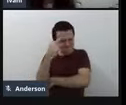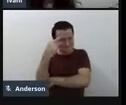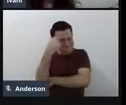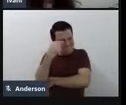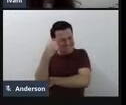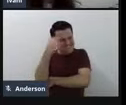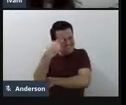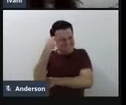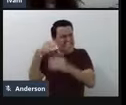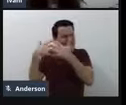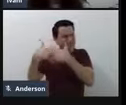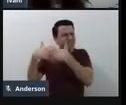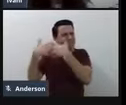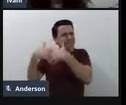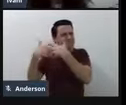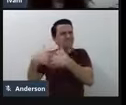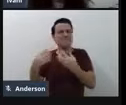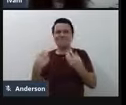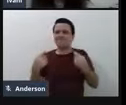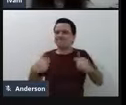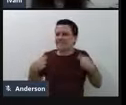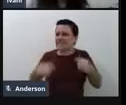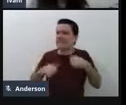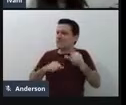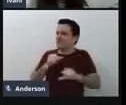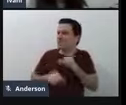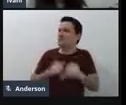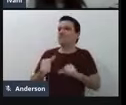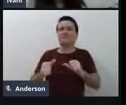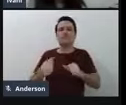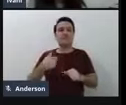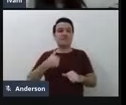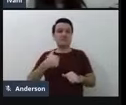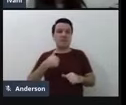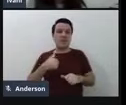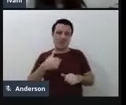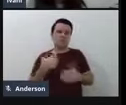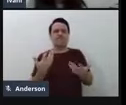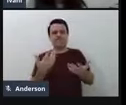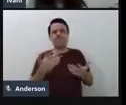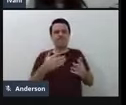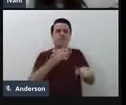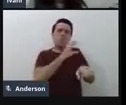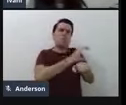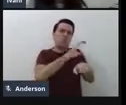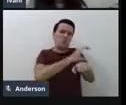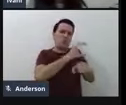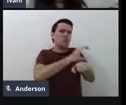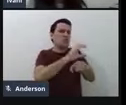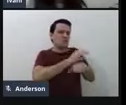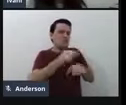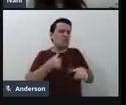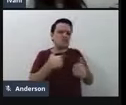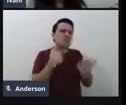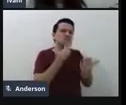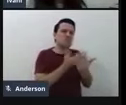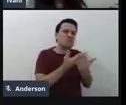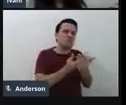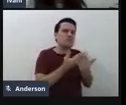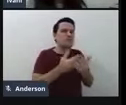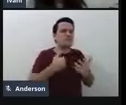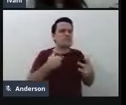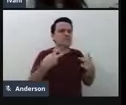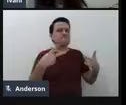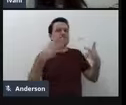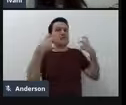e aí logo depois eu fui fazer alguns cursos e comecei a perceber que